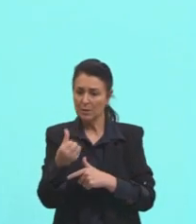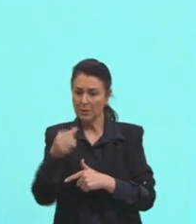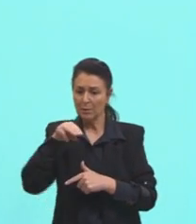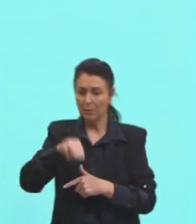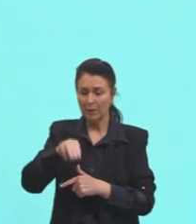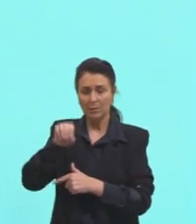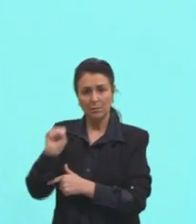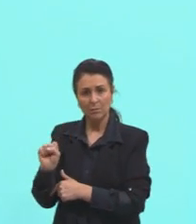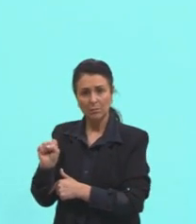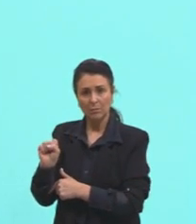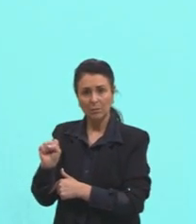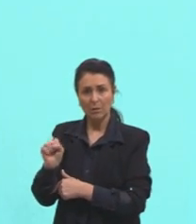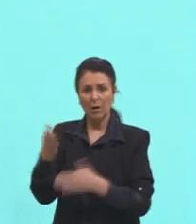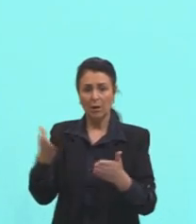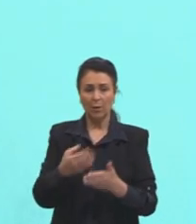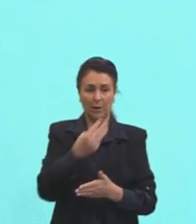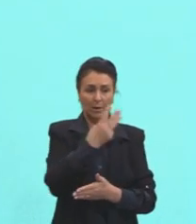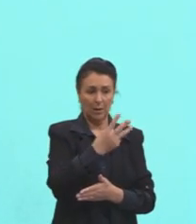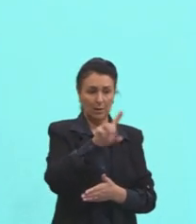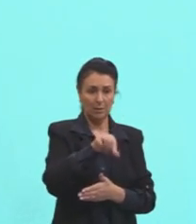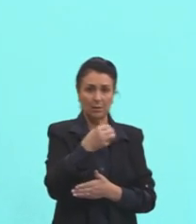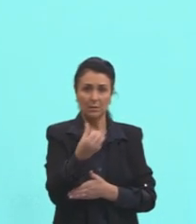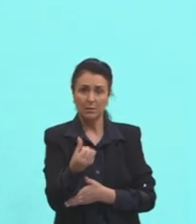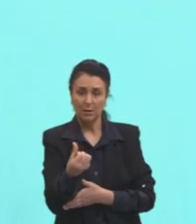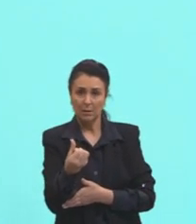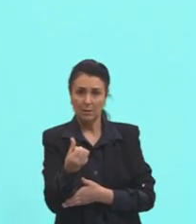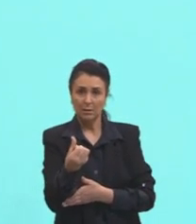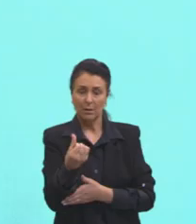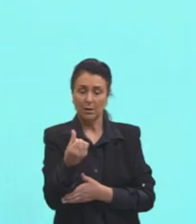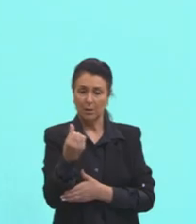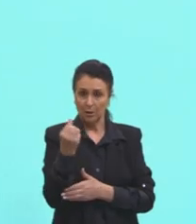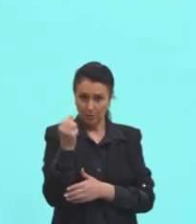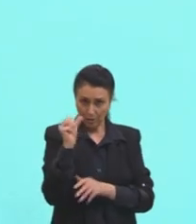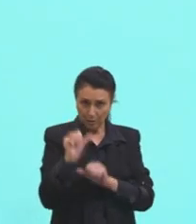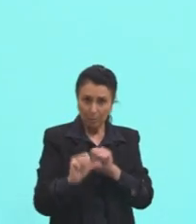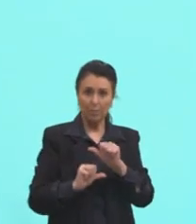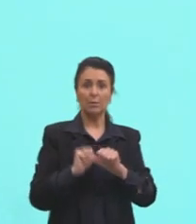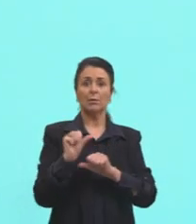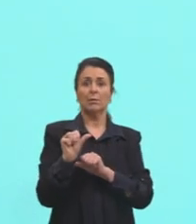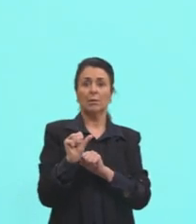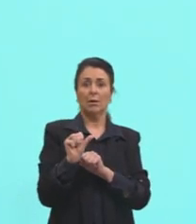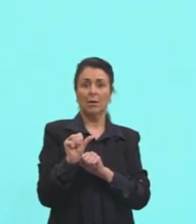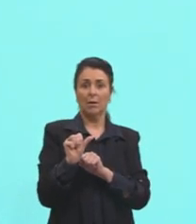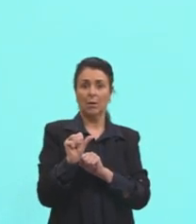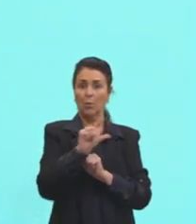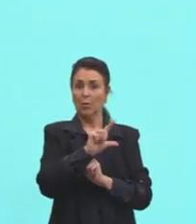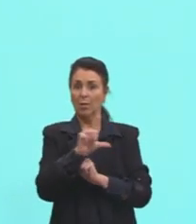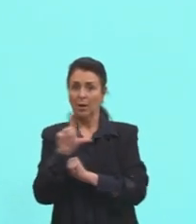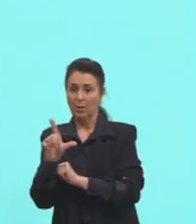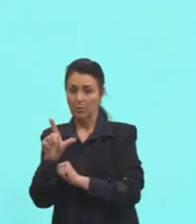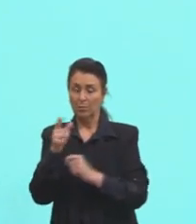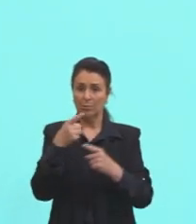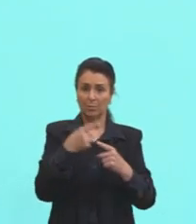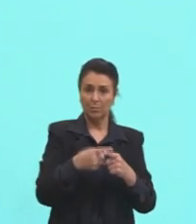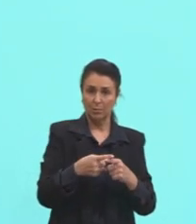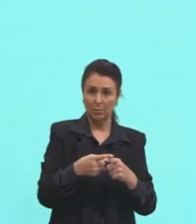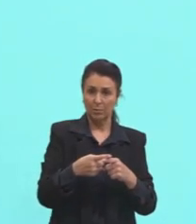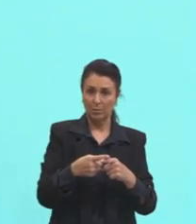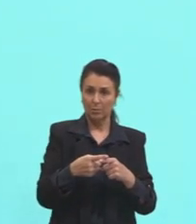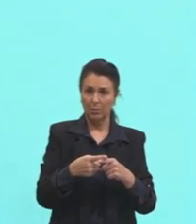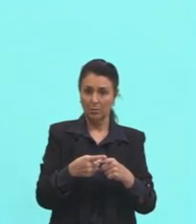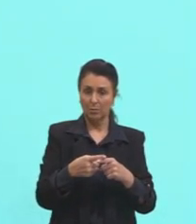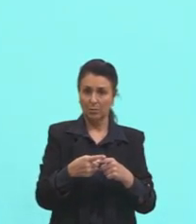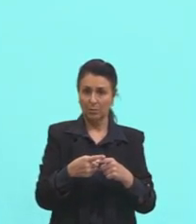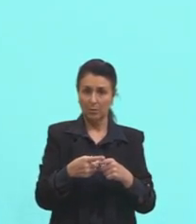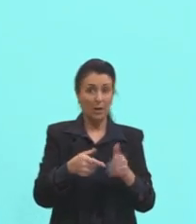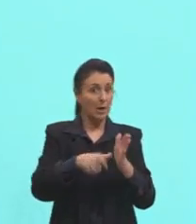Se a gente pegar esse 3,6 e passar ele para o outro lado multiplicando, Ele